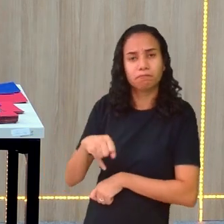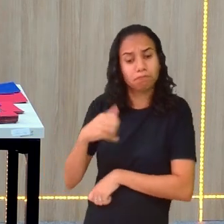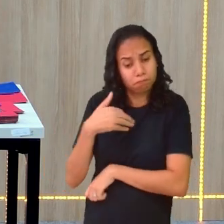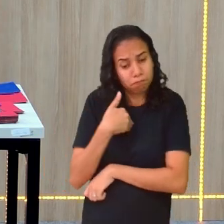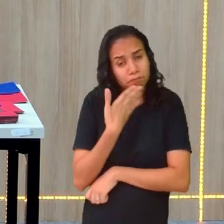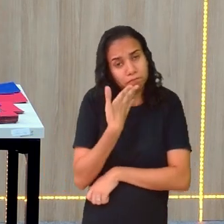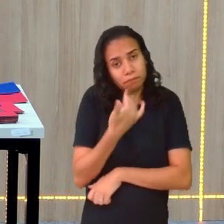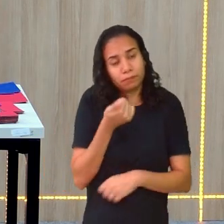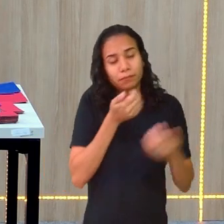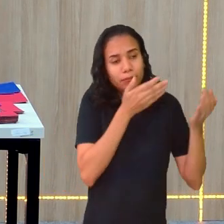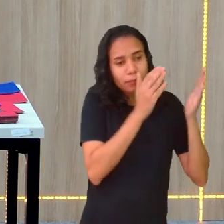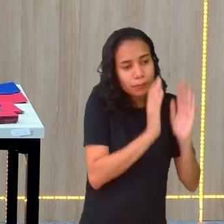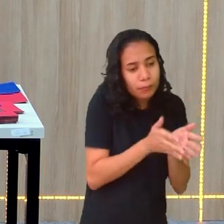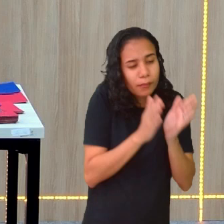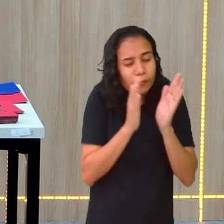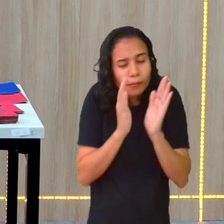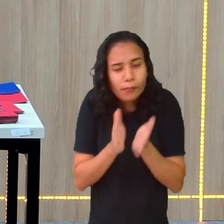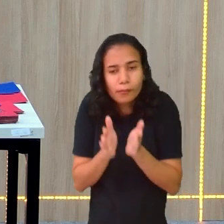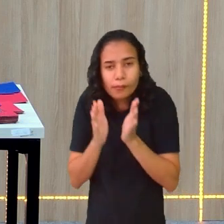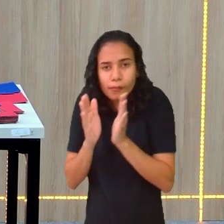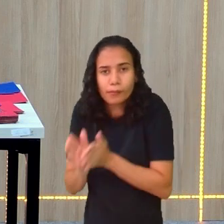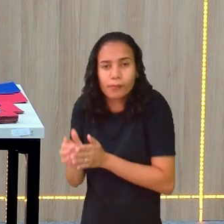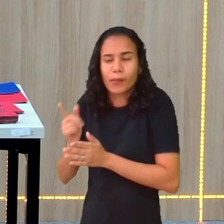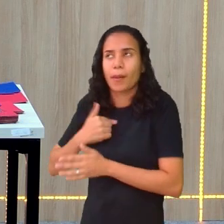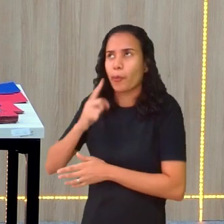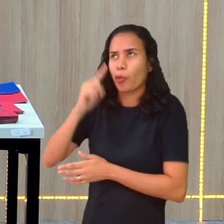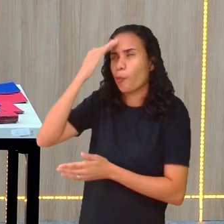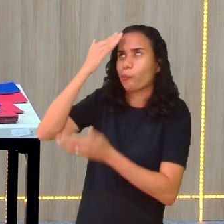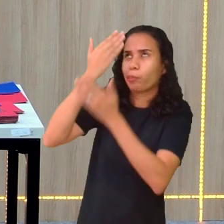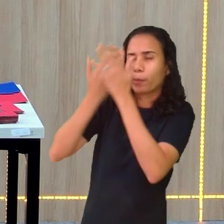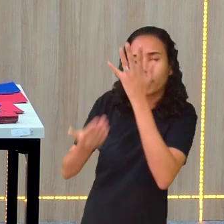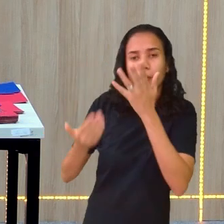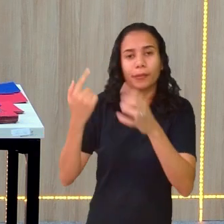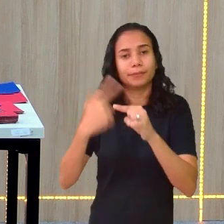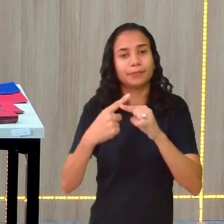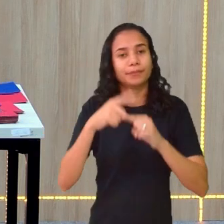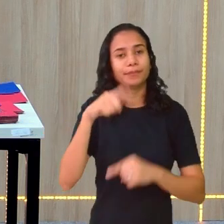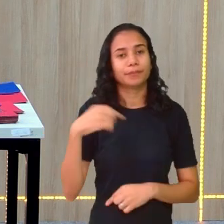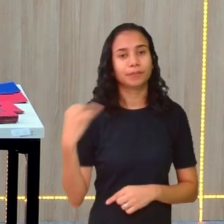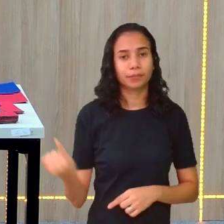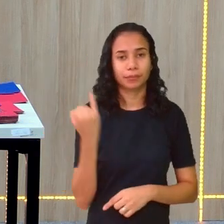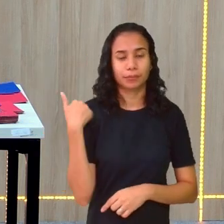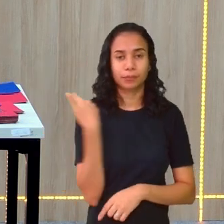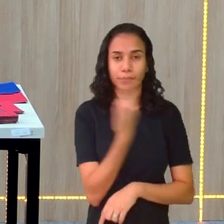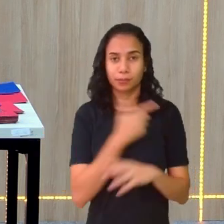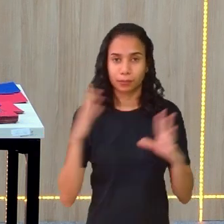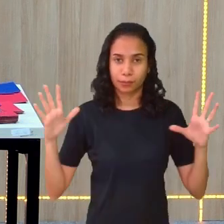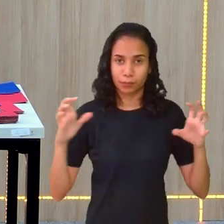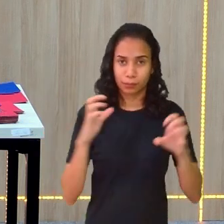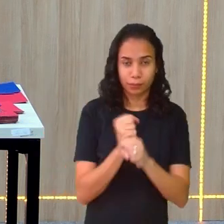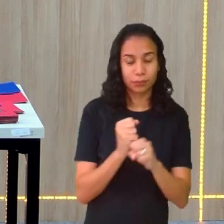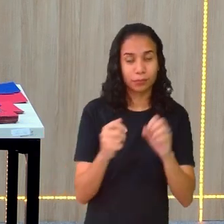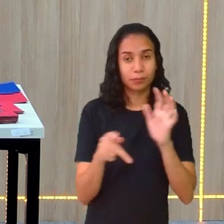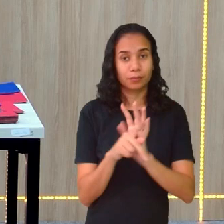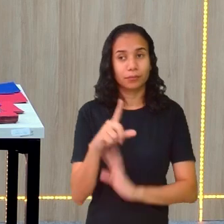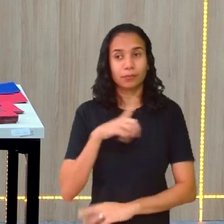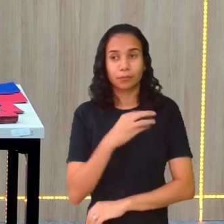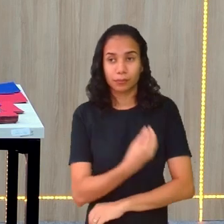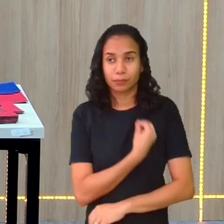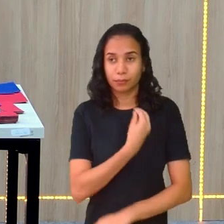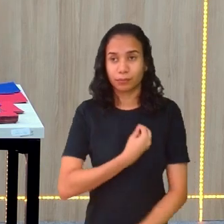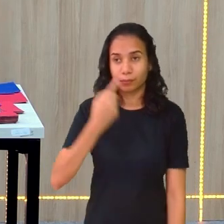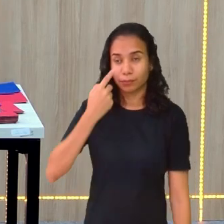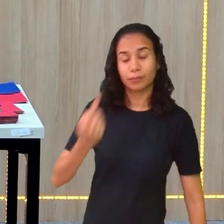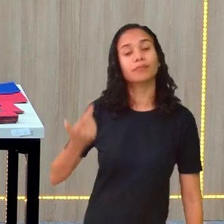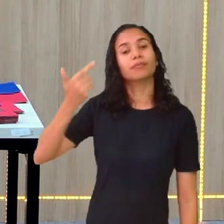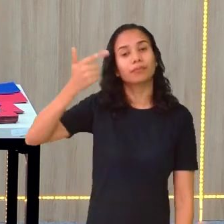Eu prefiro fazer o passo a passo, para eu não me perder nas contas. Porque é importante as anotações. Então, a gente vai fazer essa